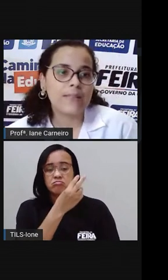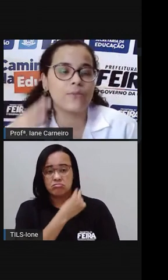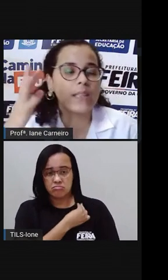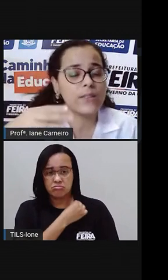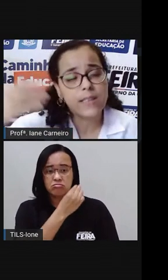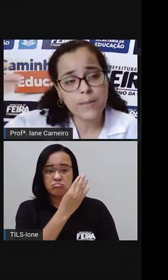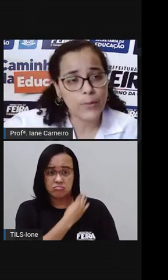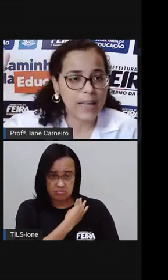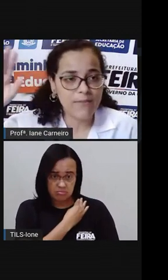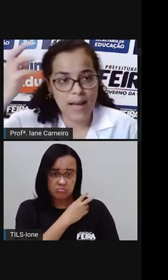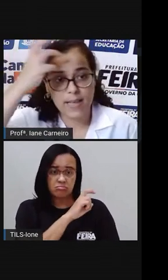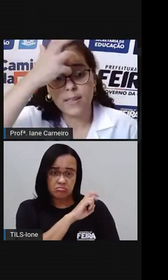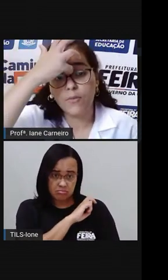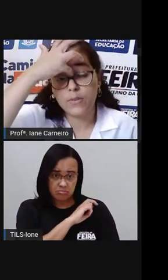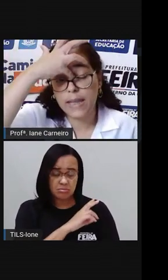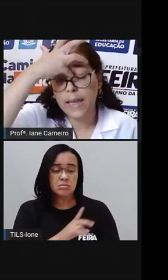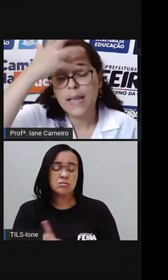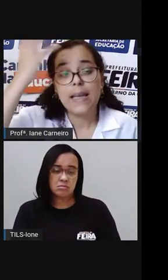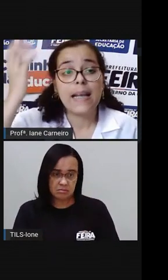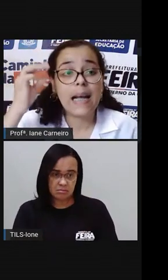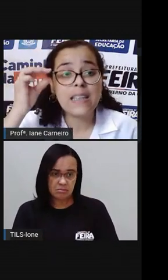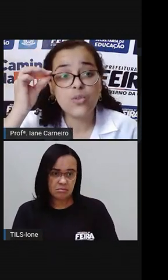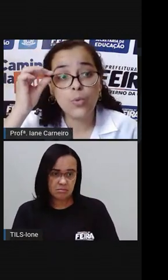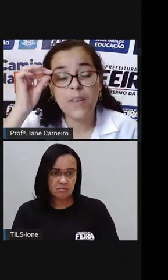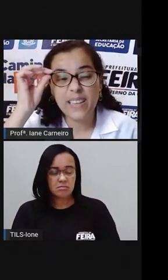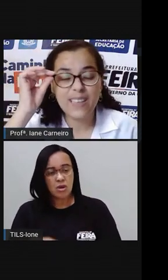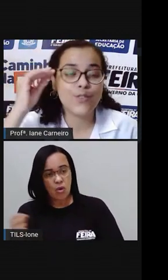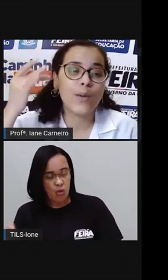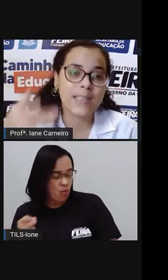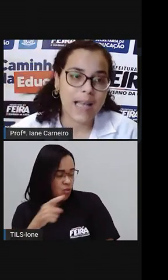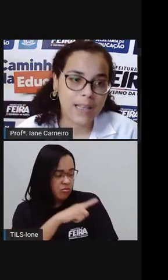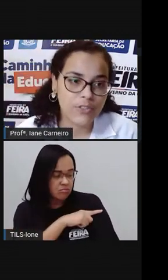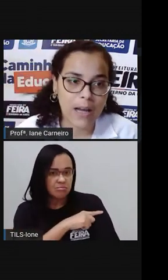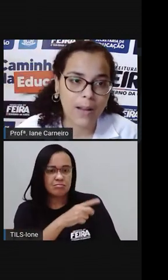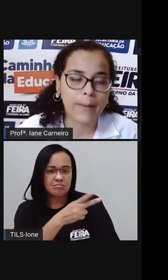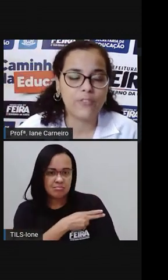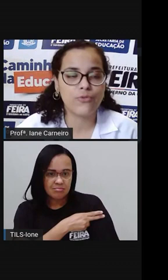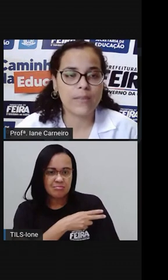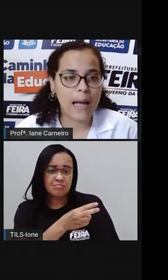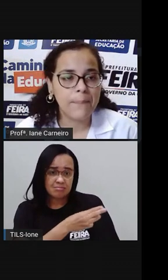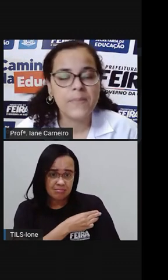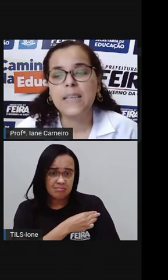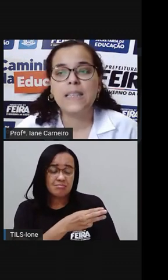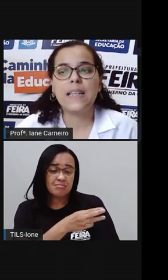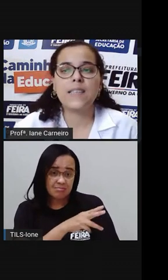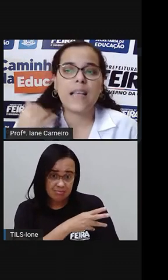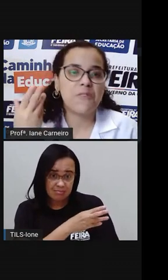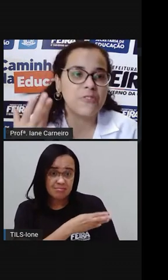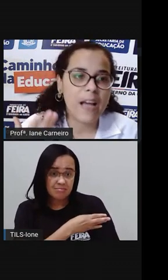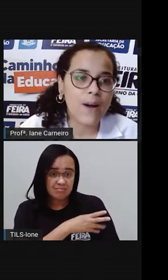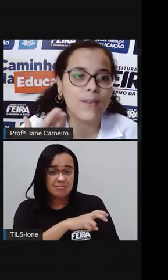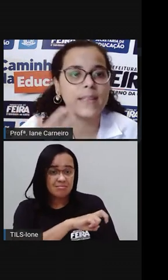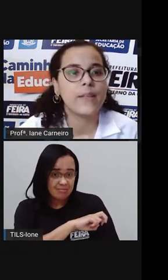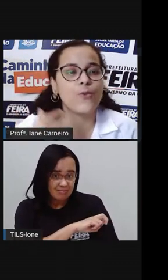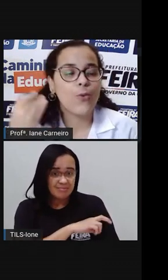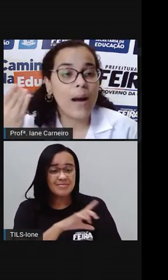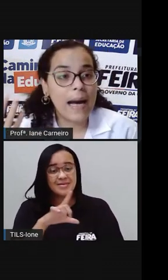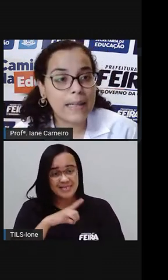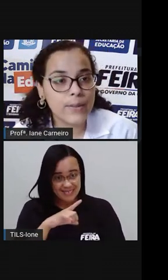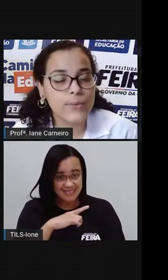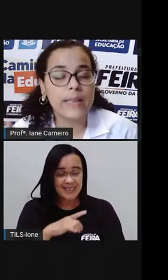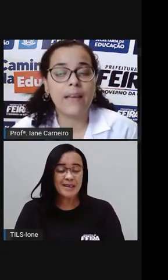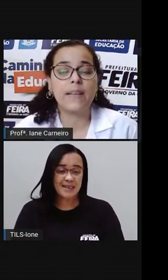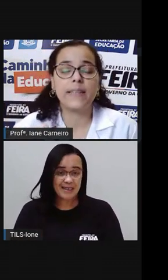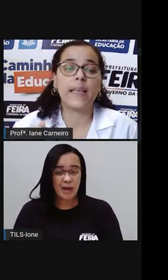quarto, do quinto e cinco, por aí vai. Então, vão ter... Cada turma vai ter a sua sala de aula para estudar. Na sala de aula, vai ter o